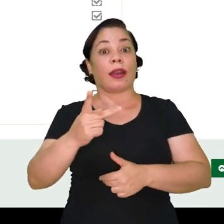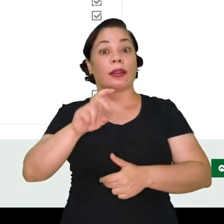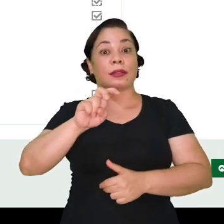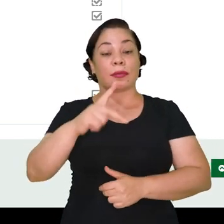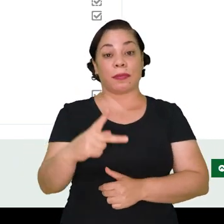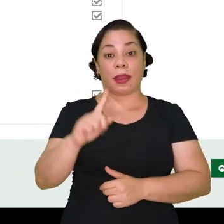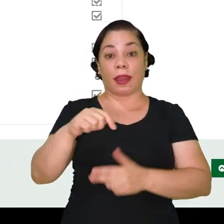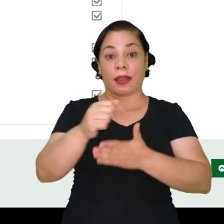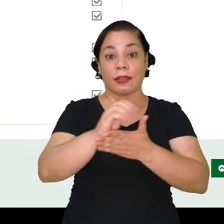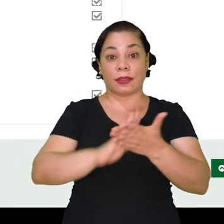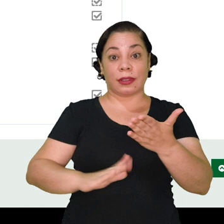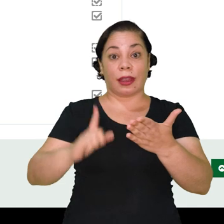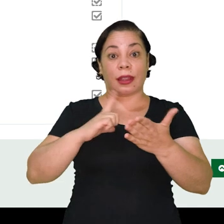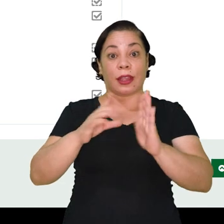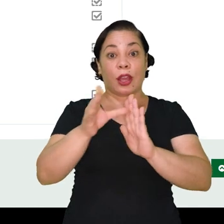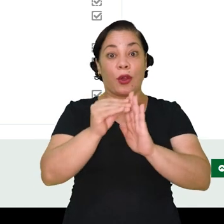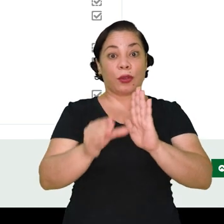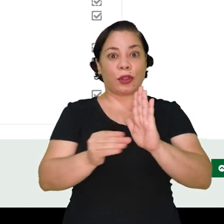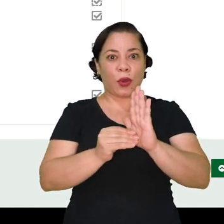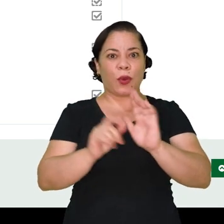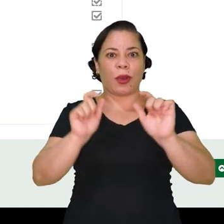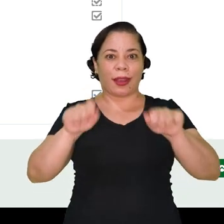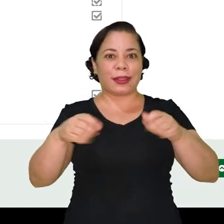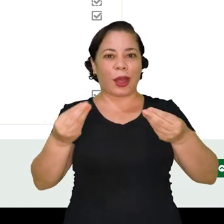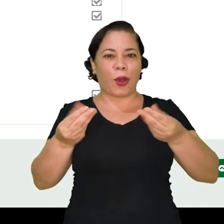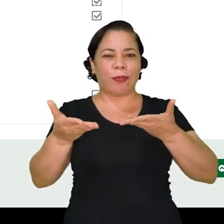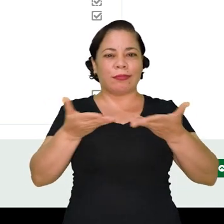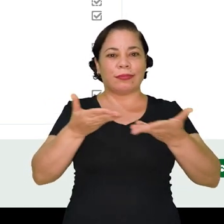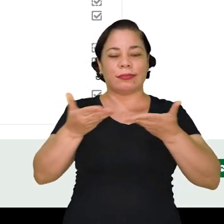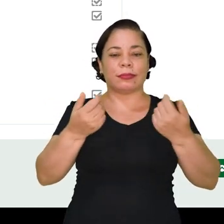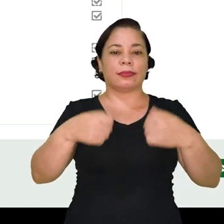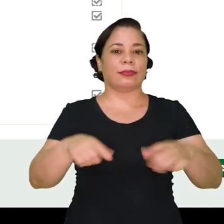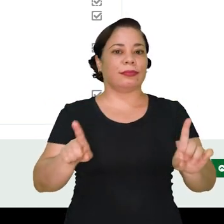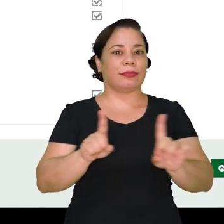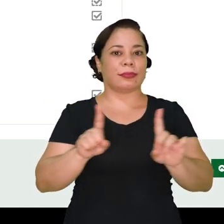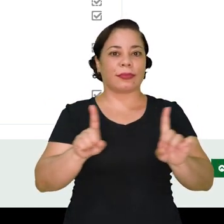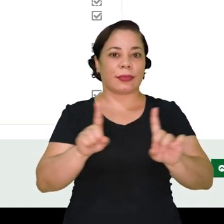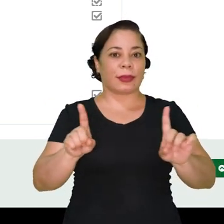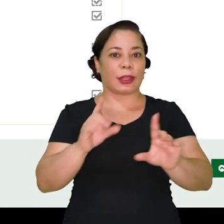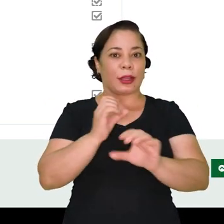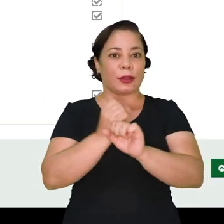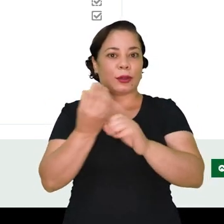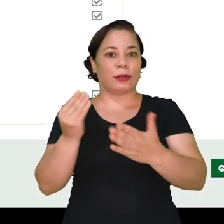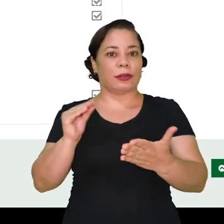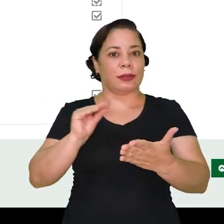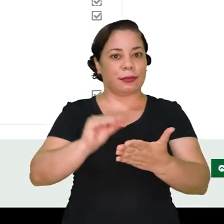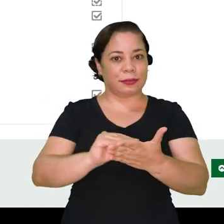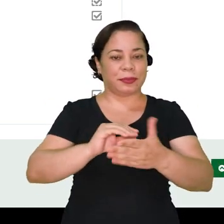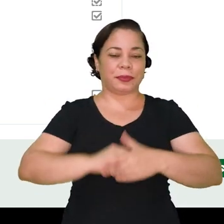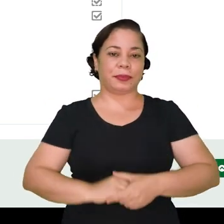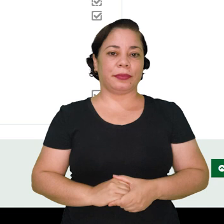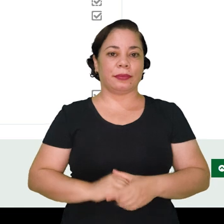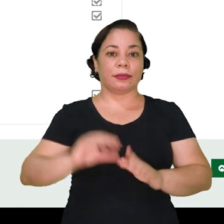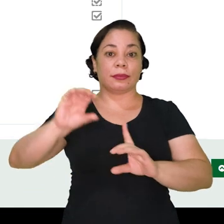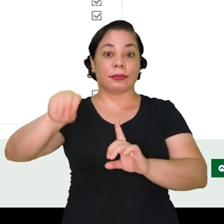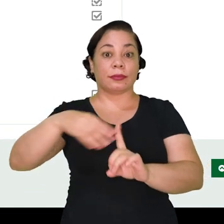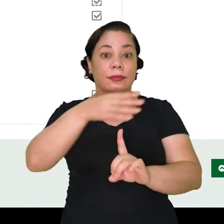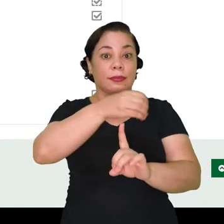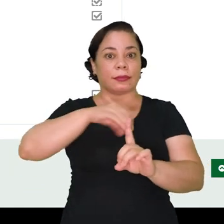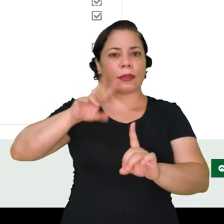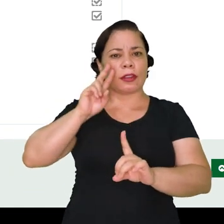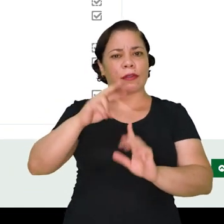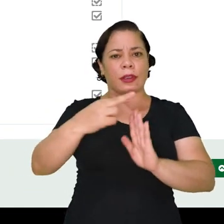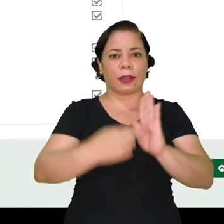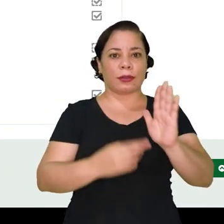H5P, que é uma atividade com conteúdo interativo. Nesse caso, não precisa lançar nota. Então, quando o mediador